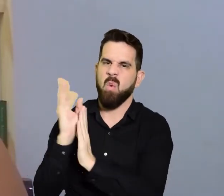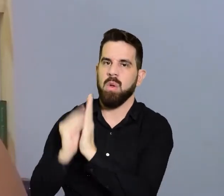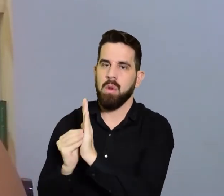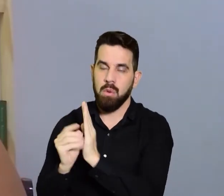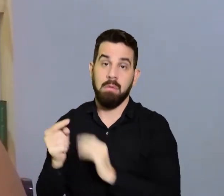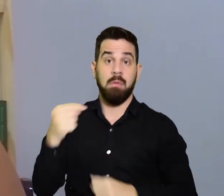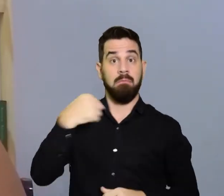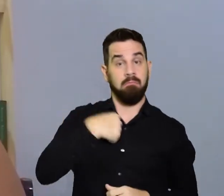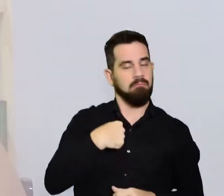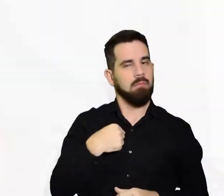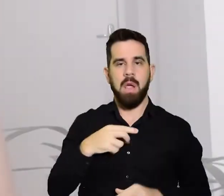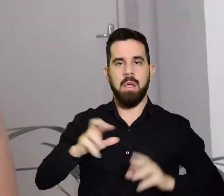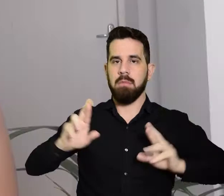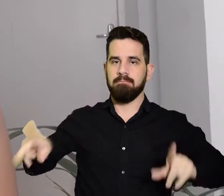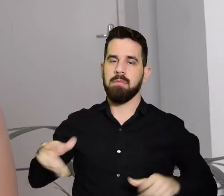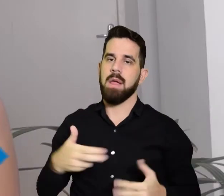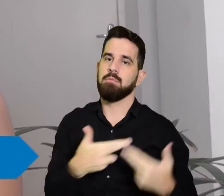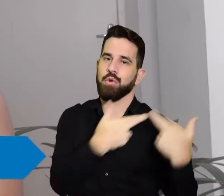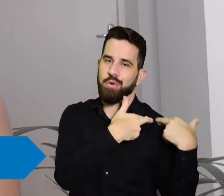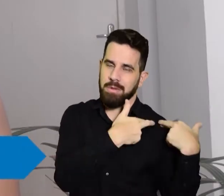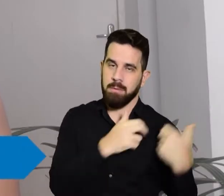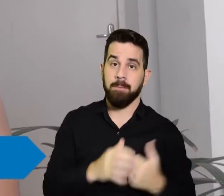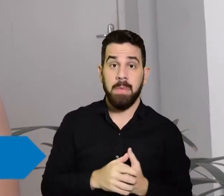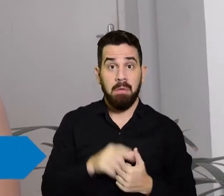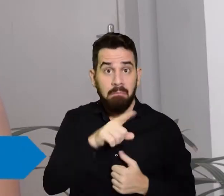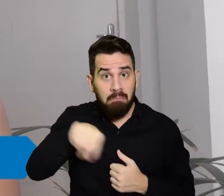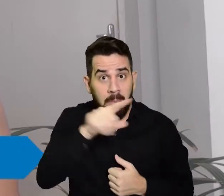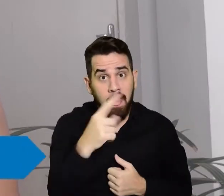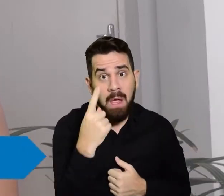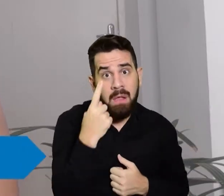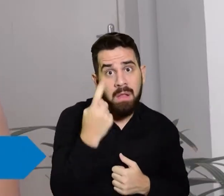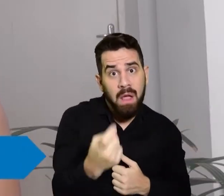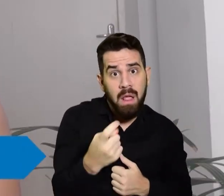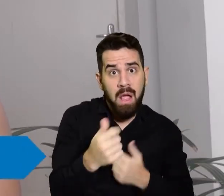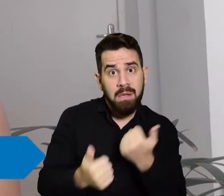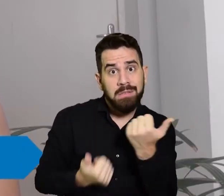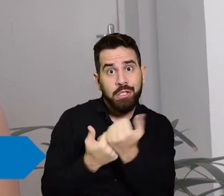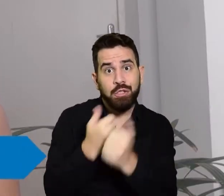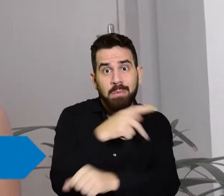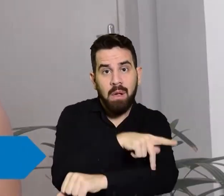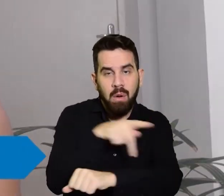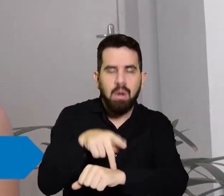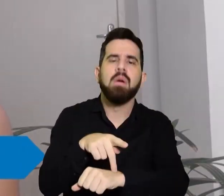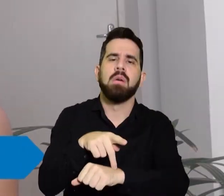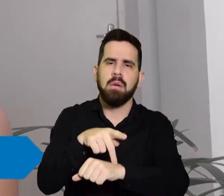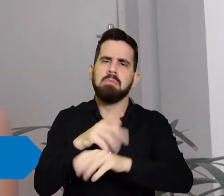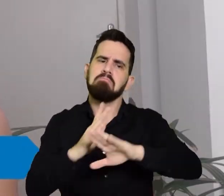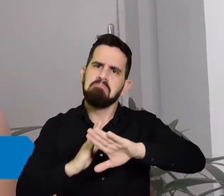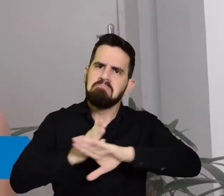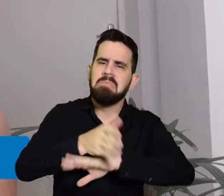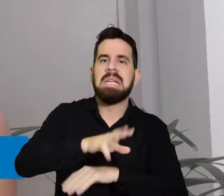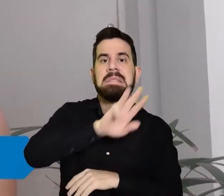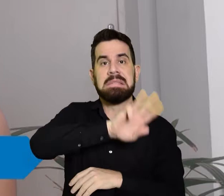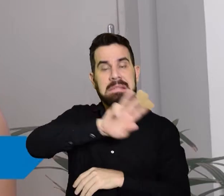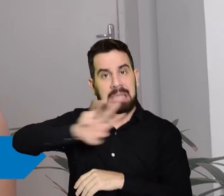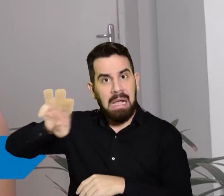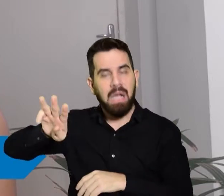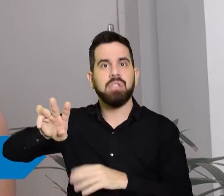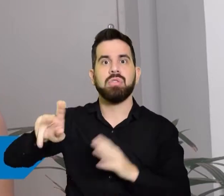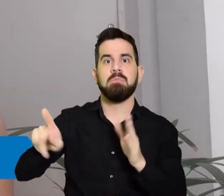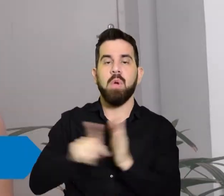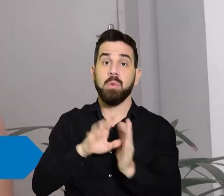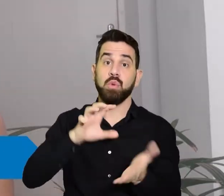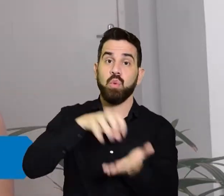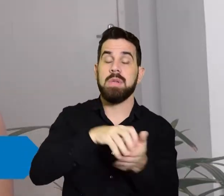função do assistente pedagógico. Se você tiver interesse em ser um assistente pedagógico, é só acompanhar o site do Núcleo de Acessibilidade